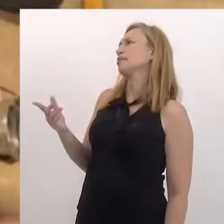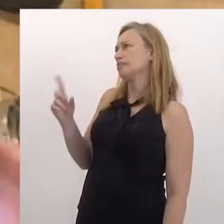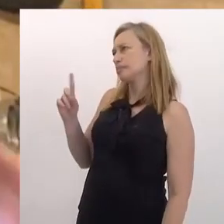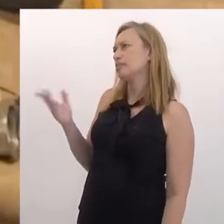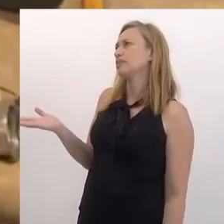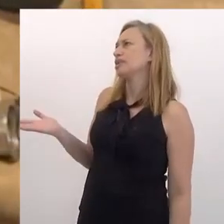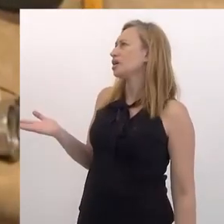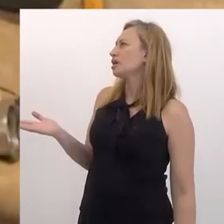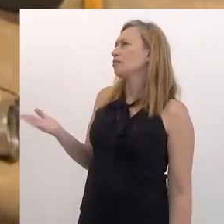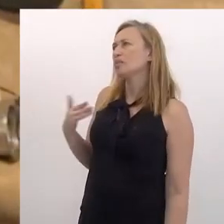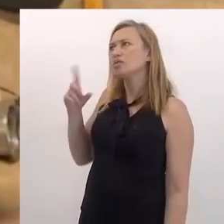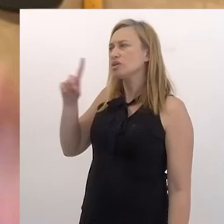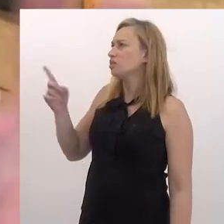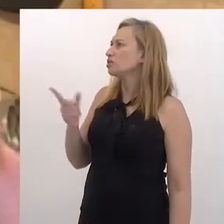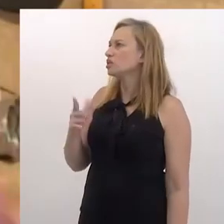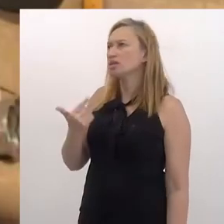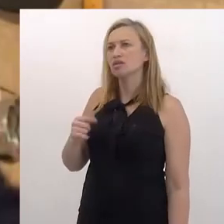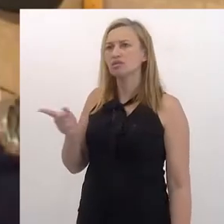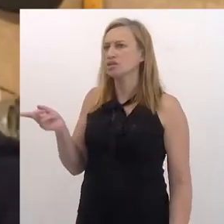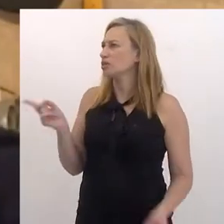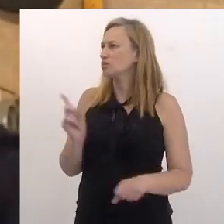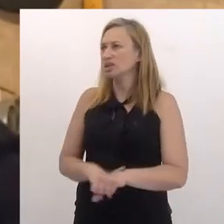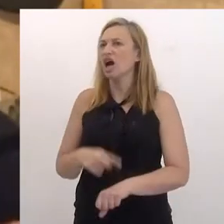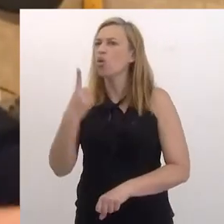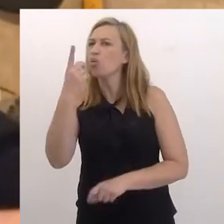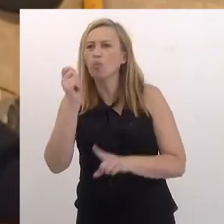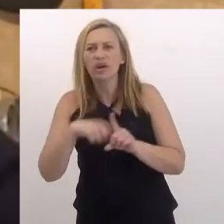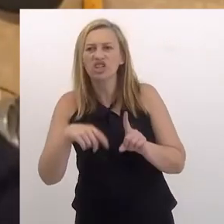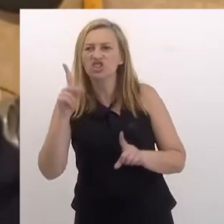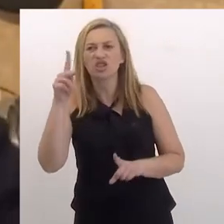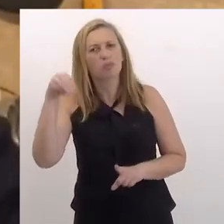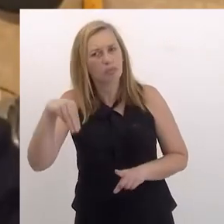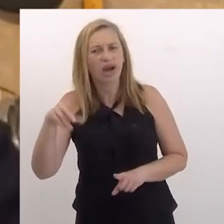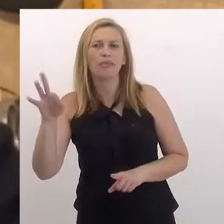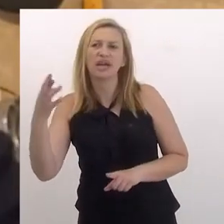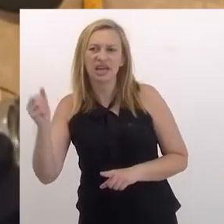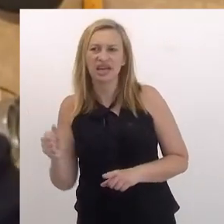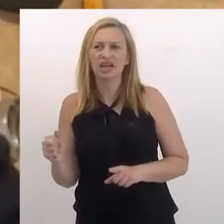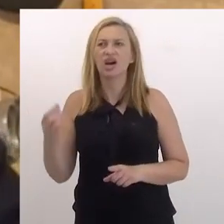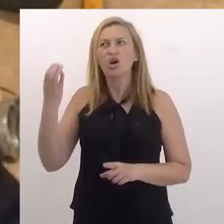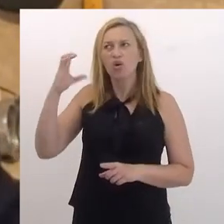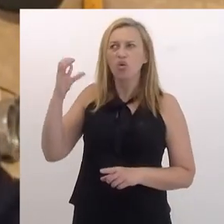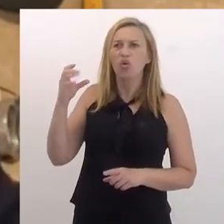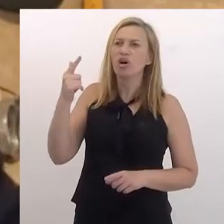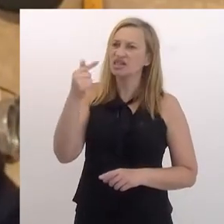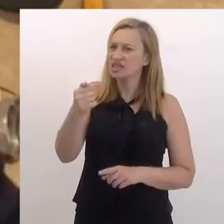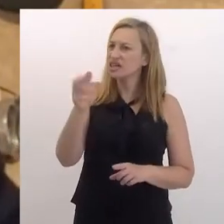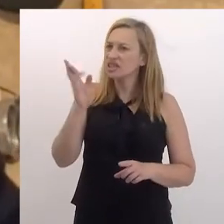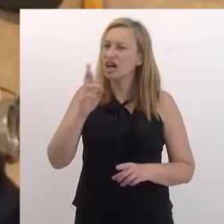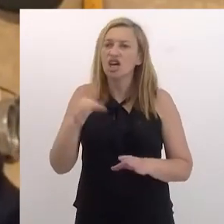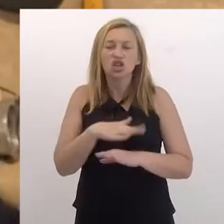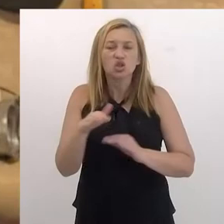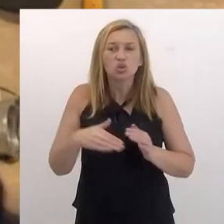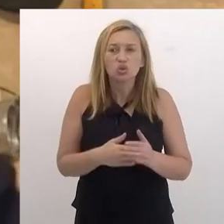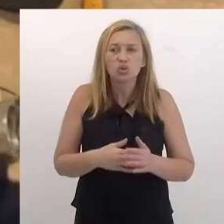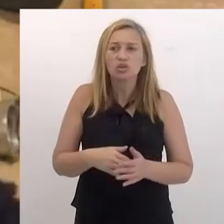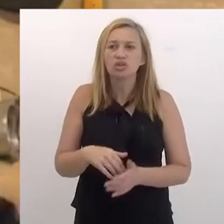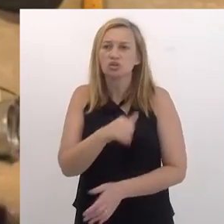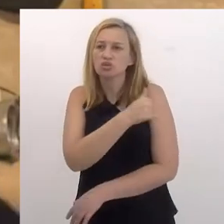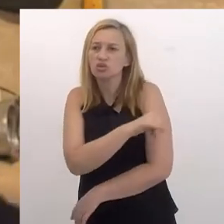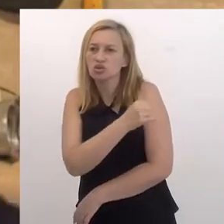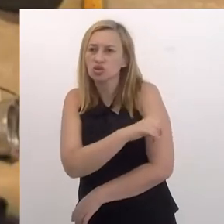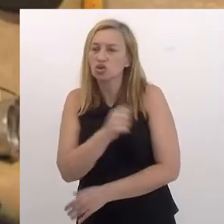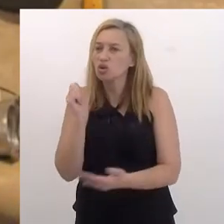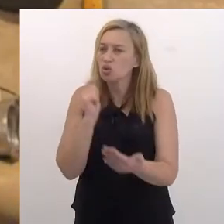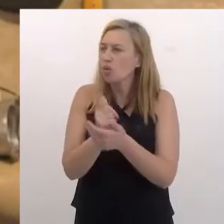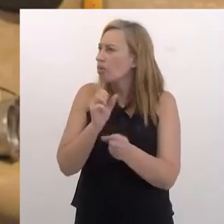Essa mentalidade que você vai se dar bem na vida durante um mês de pano americano botando um coco a sete reais e todos os